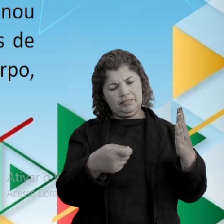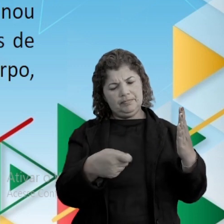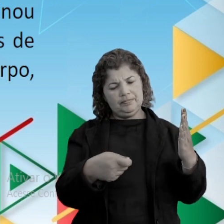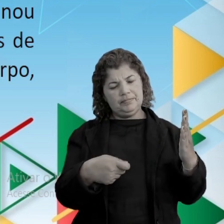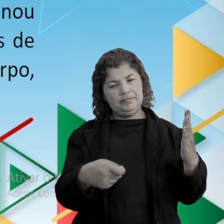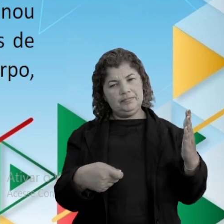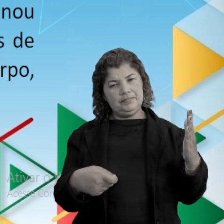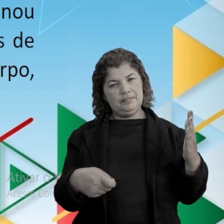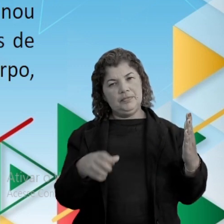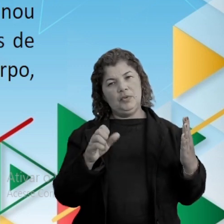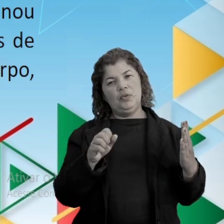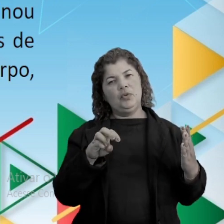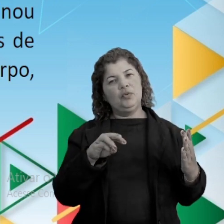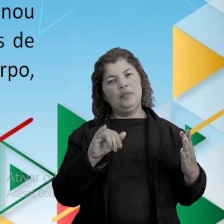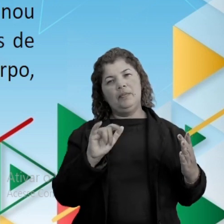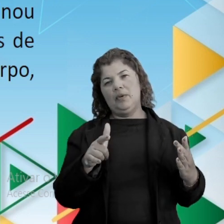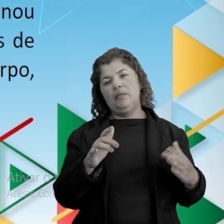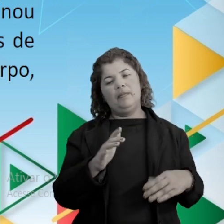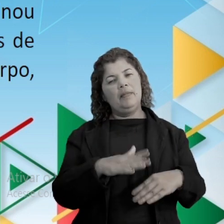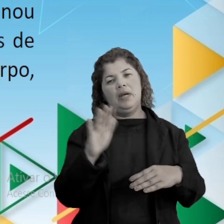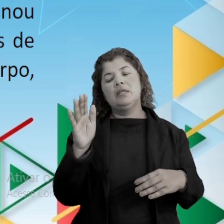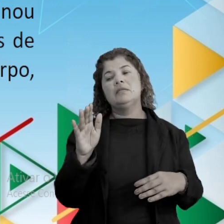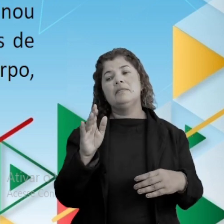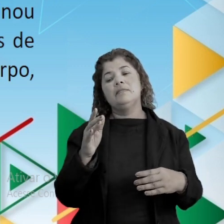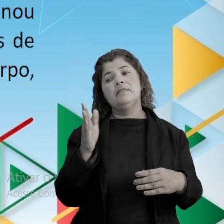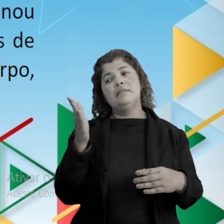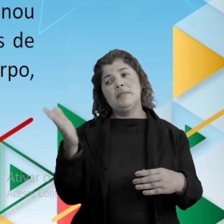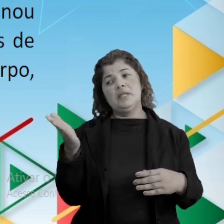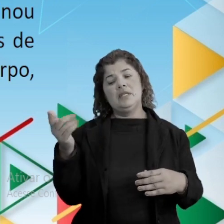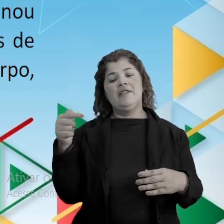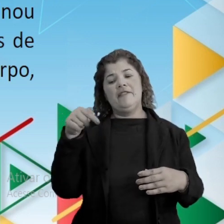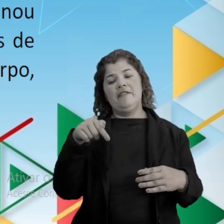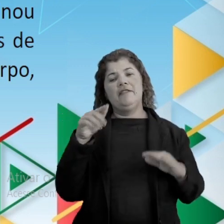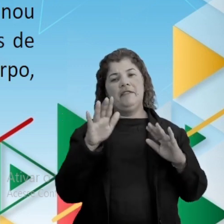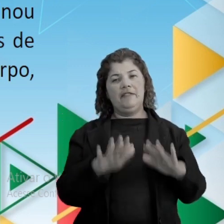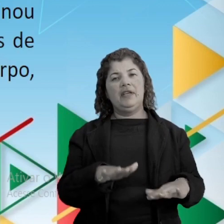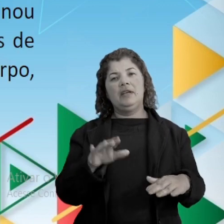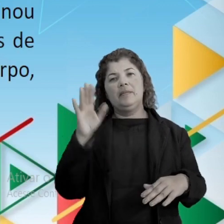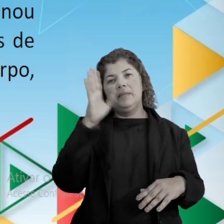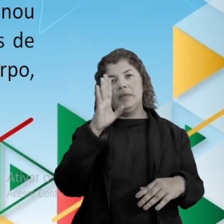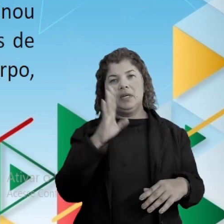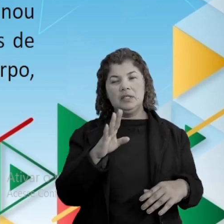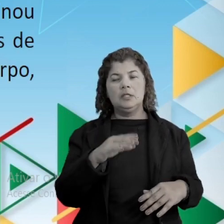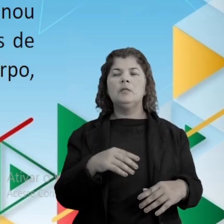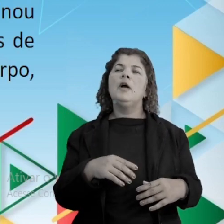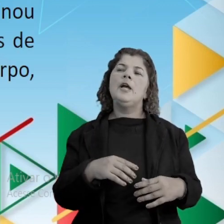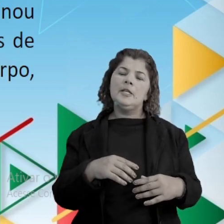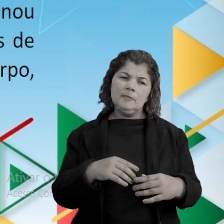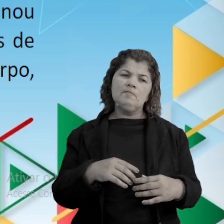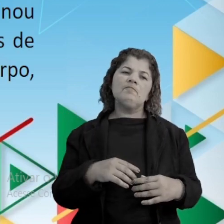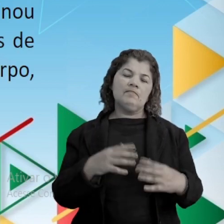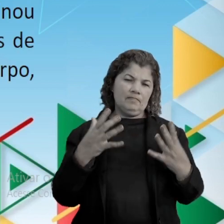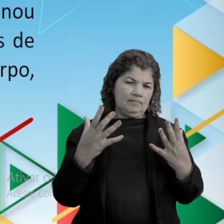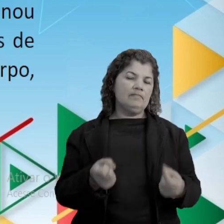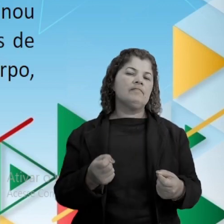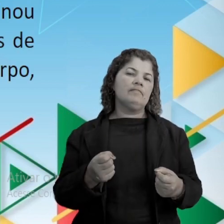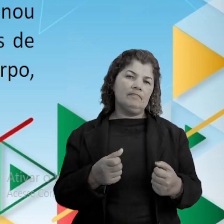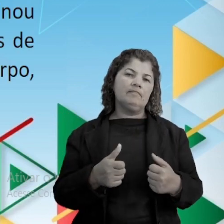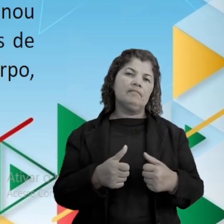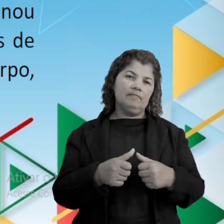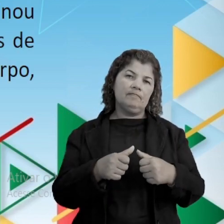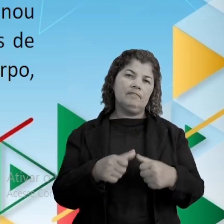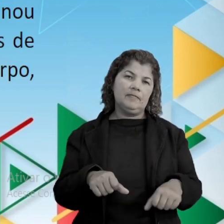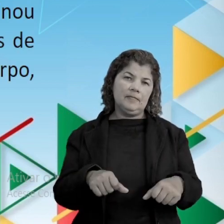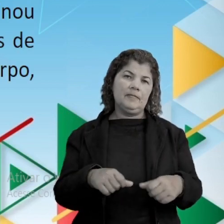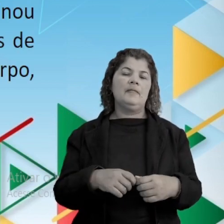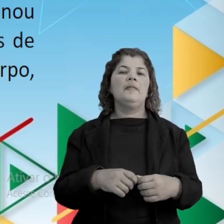pedindo que ele ficasse no Brasil. E ele concordou em ficar. Então,